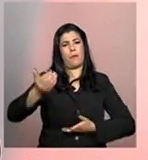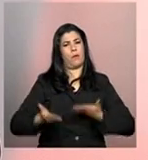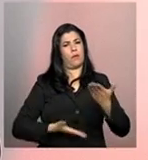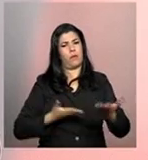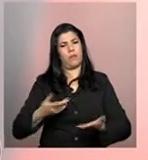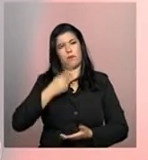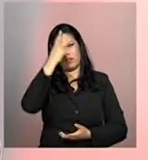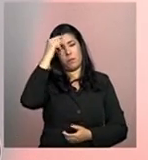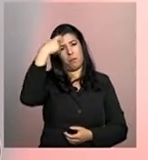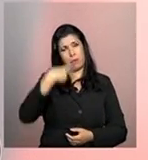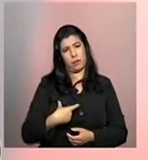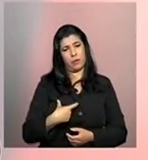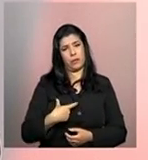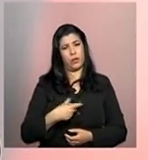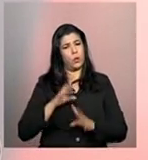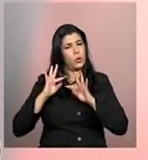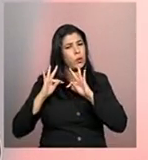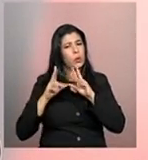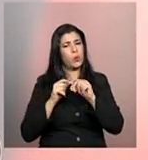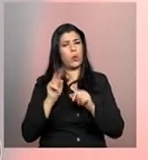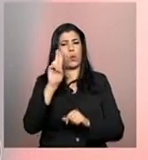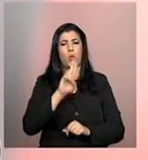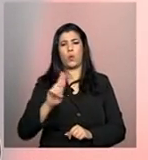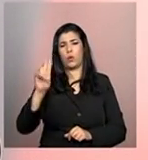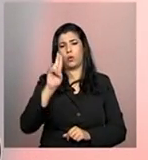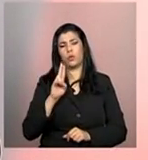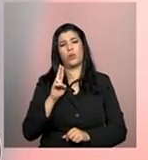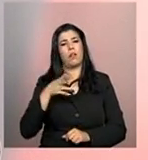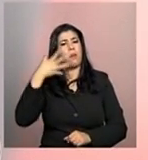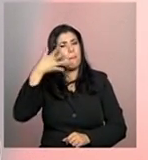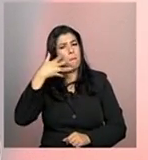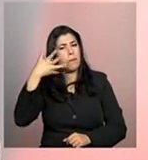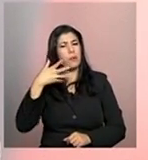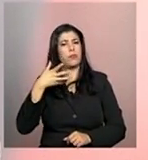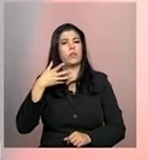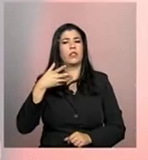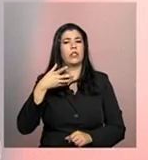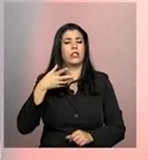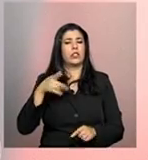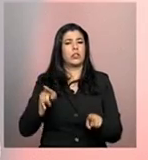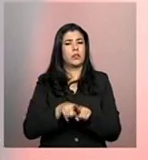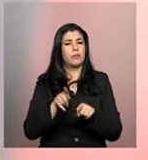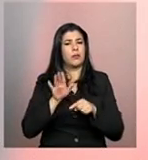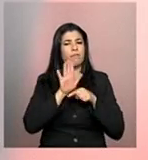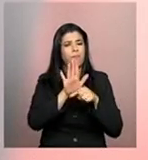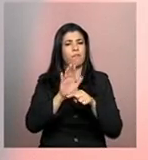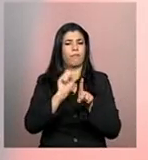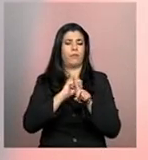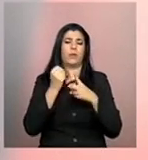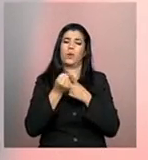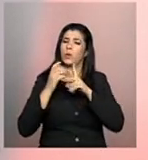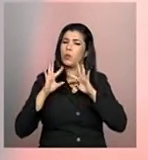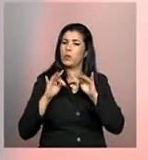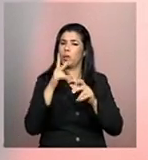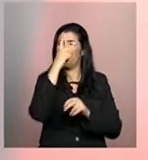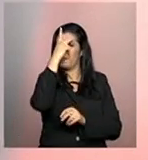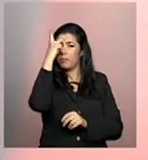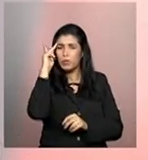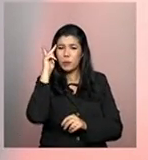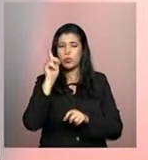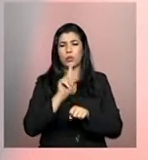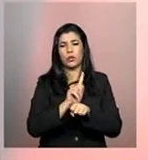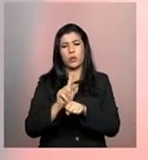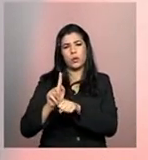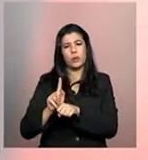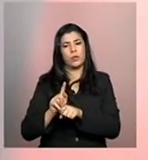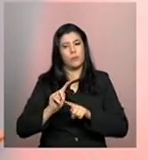cidadãos, né, a todos os usuários da política de assistência social. Então, que todos os gestores, nesse momento, se esforcem